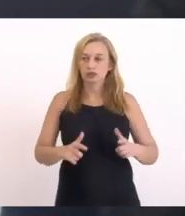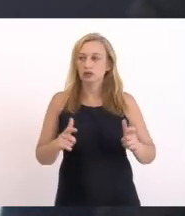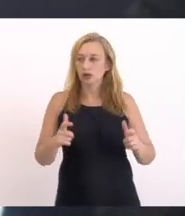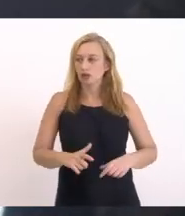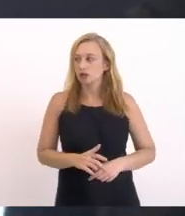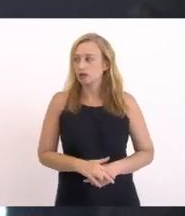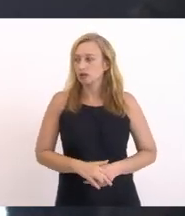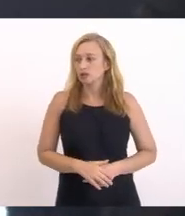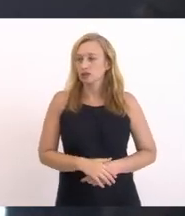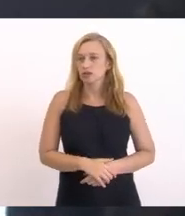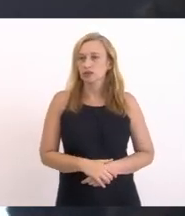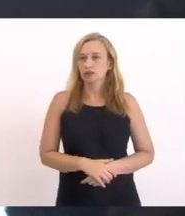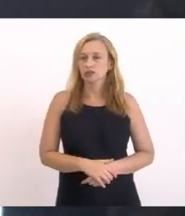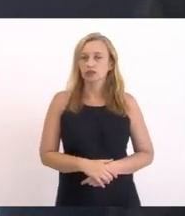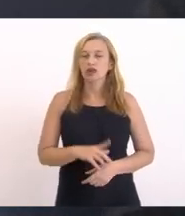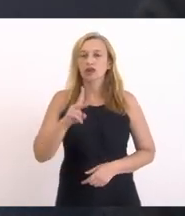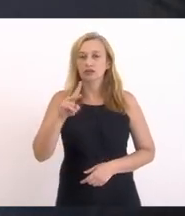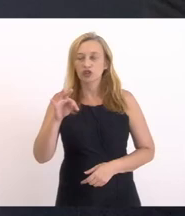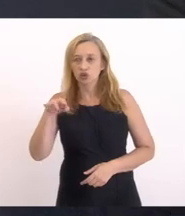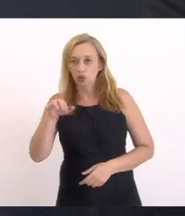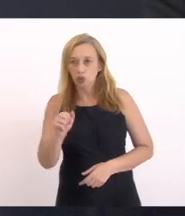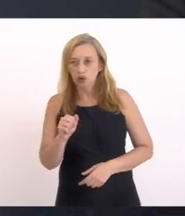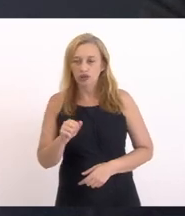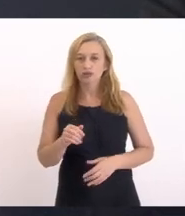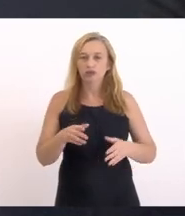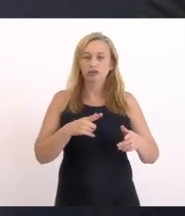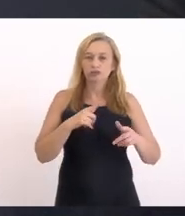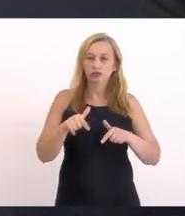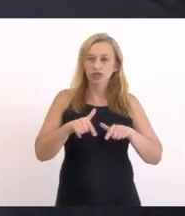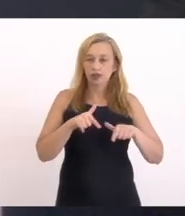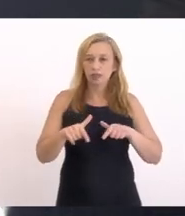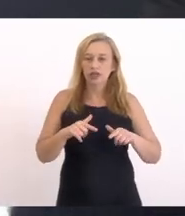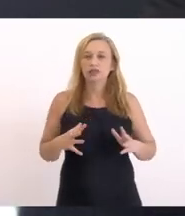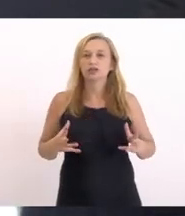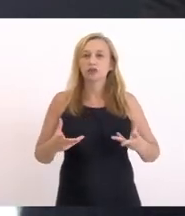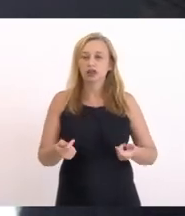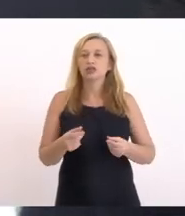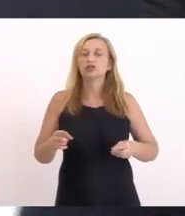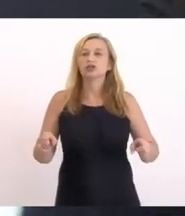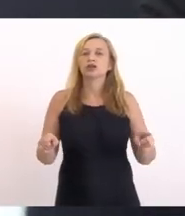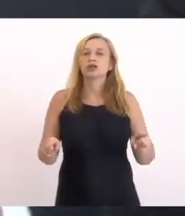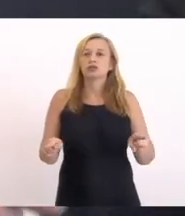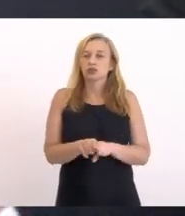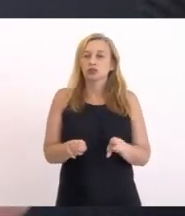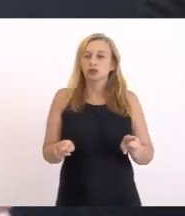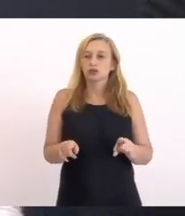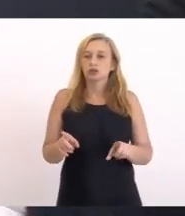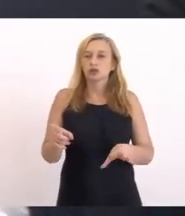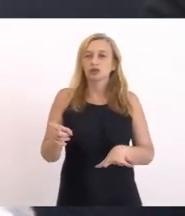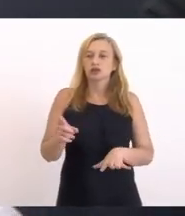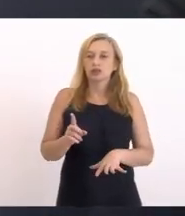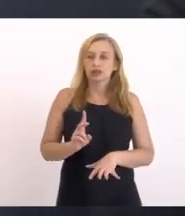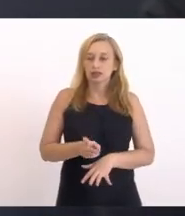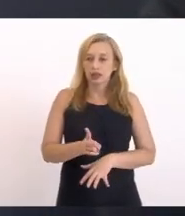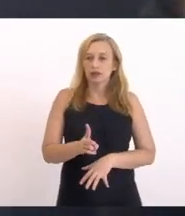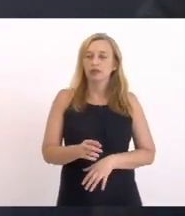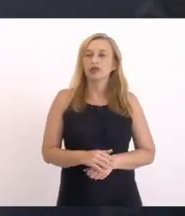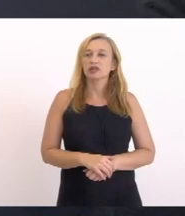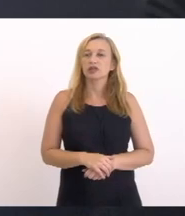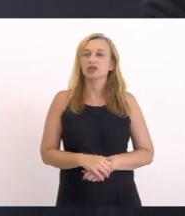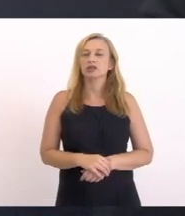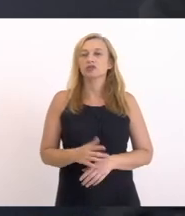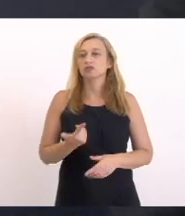A Vitória E fazem esse trabalho Com maestria Todo dia A gente não tem todo mundo Como a gente